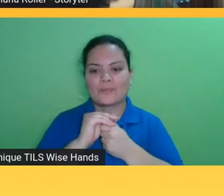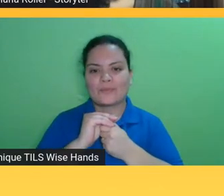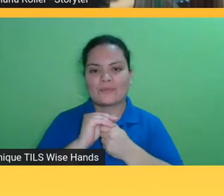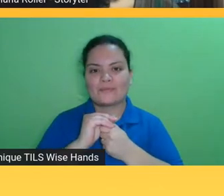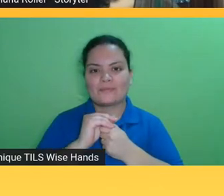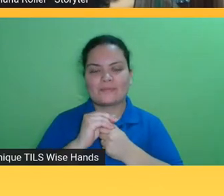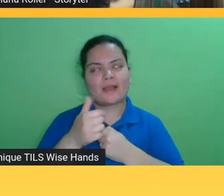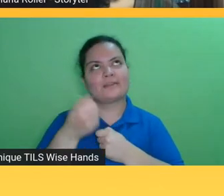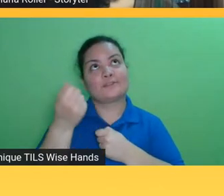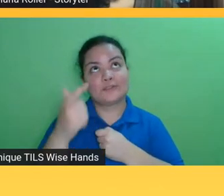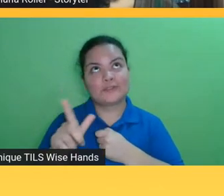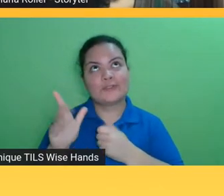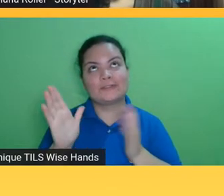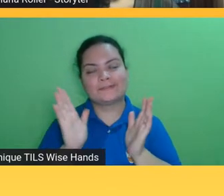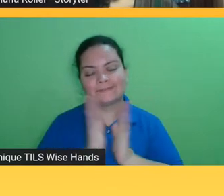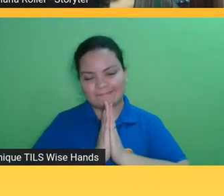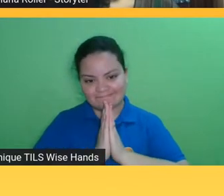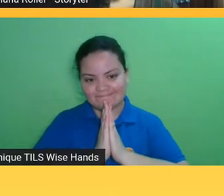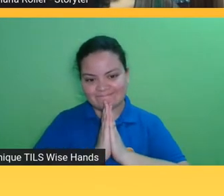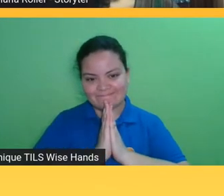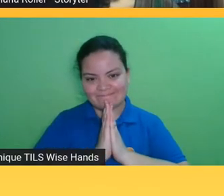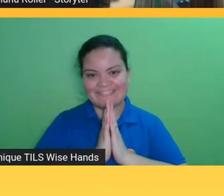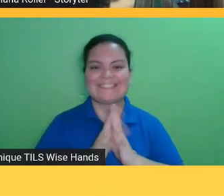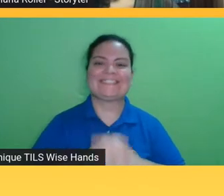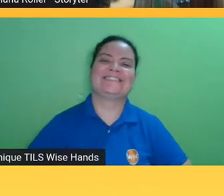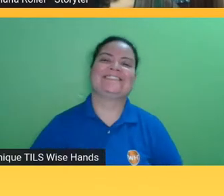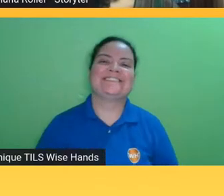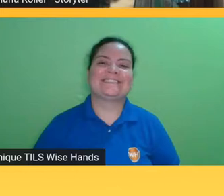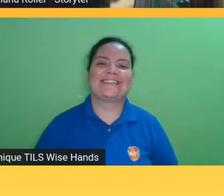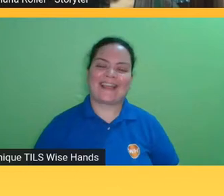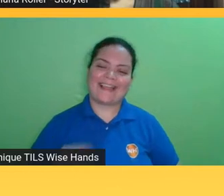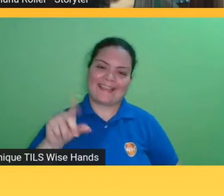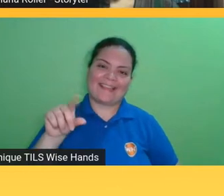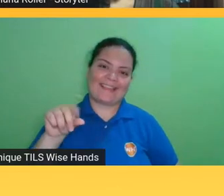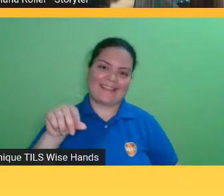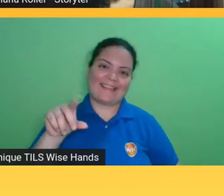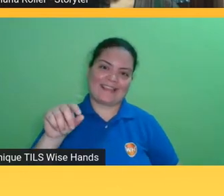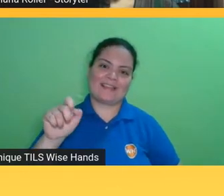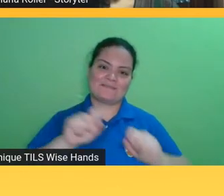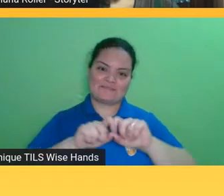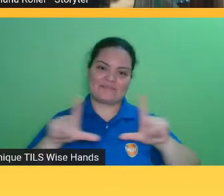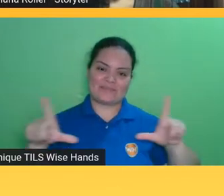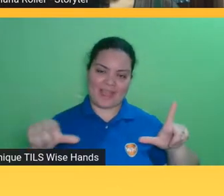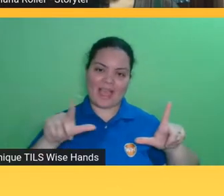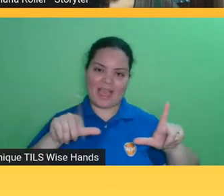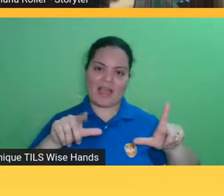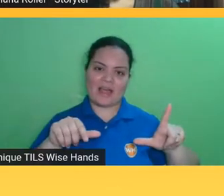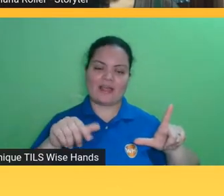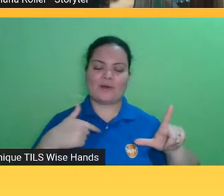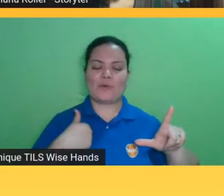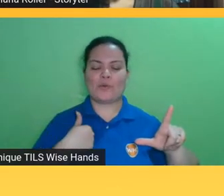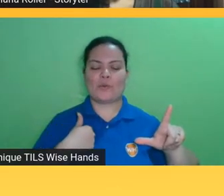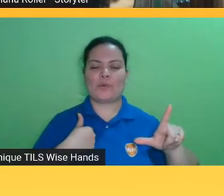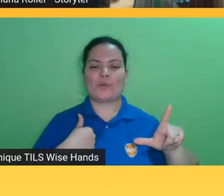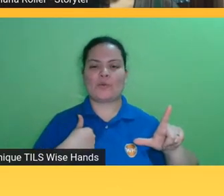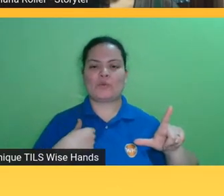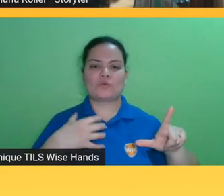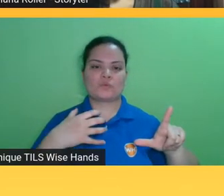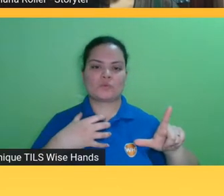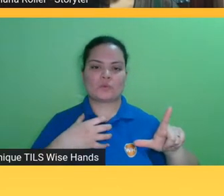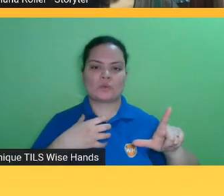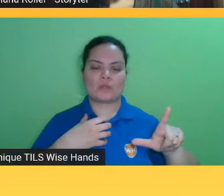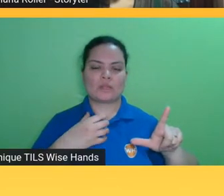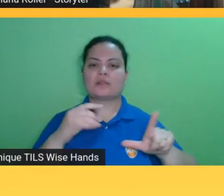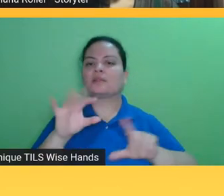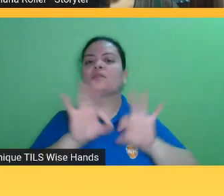mais uma vez ali tem só um pedacinho que apareceu mas o formato é justamente aquele onde você tem um texto na parte